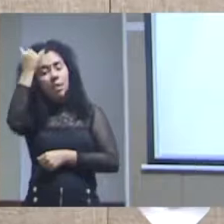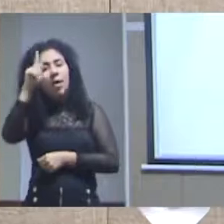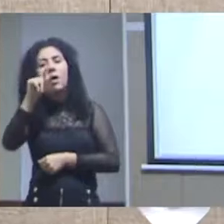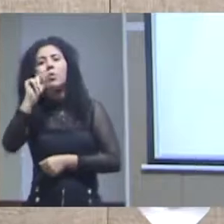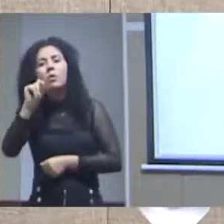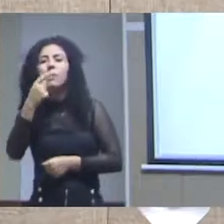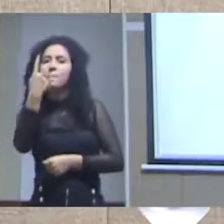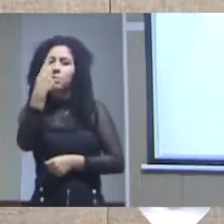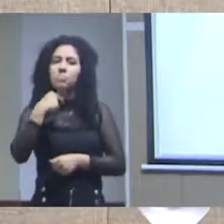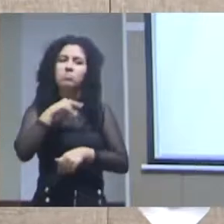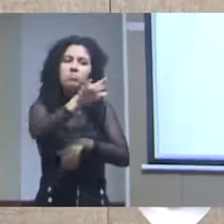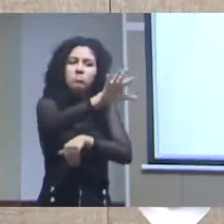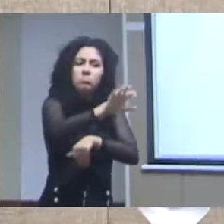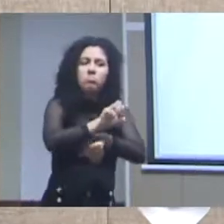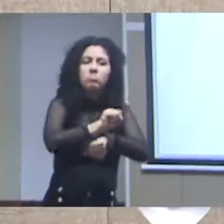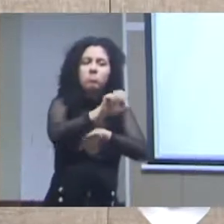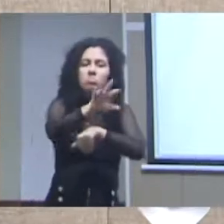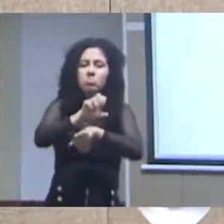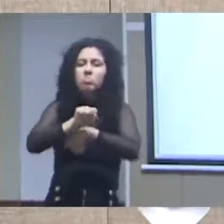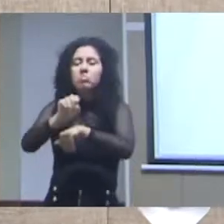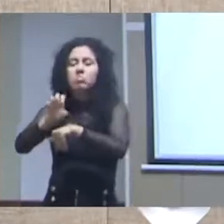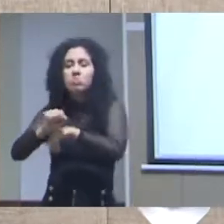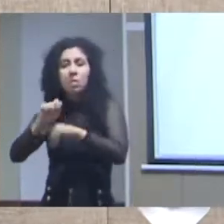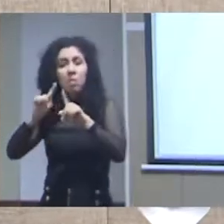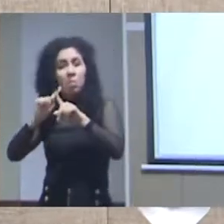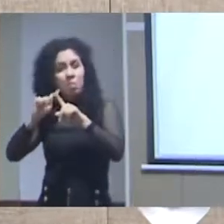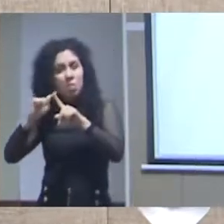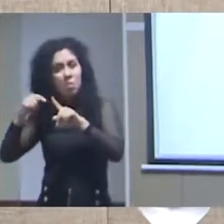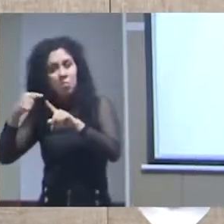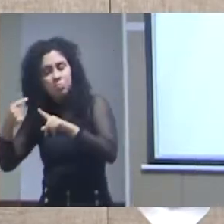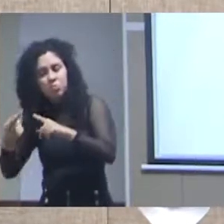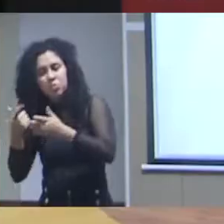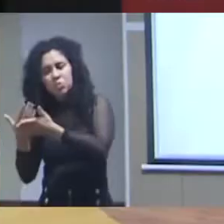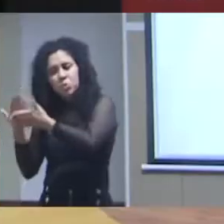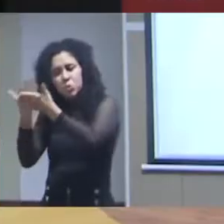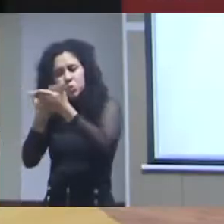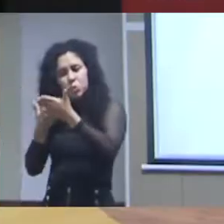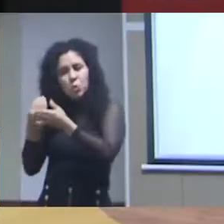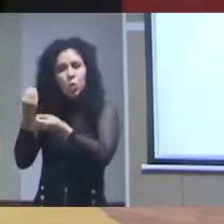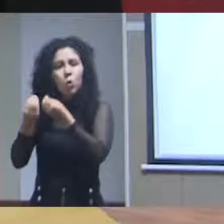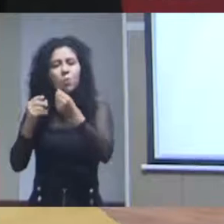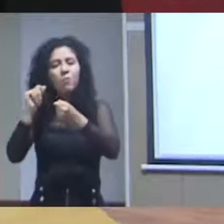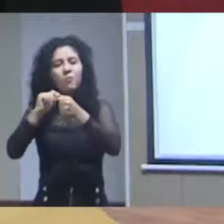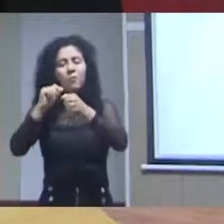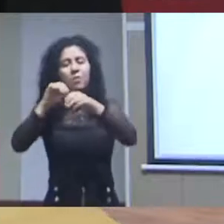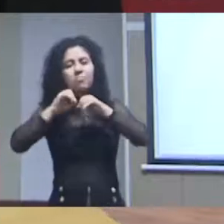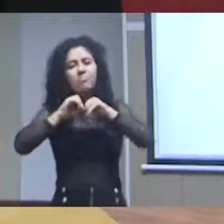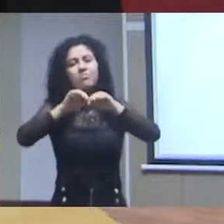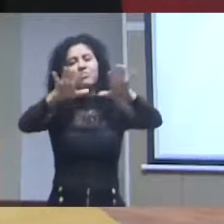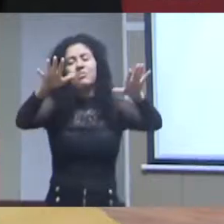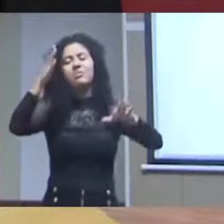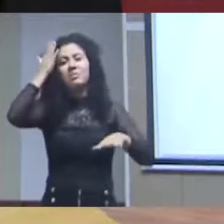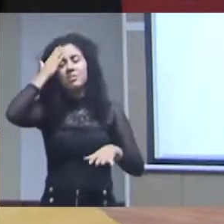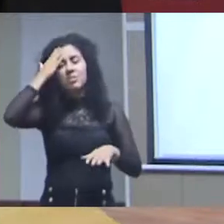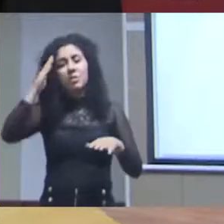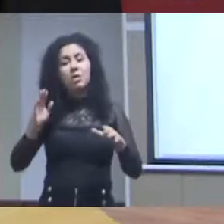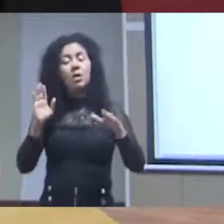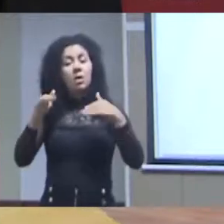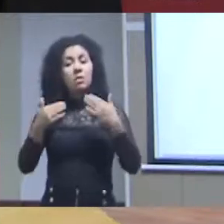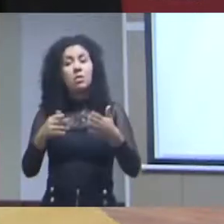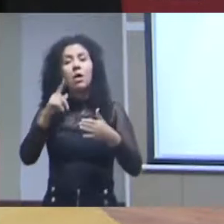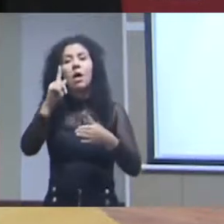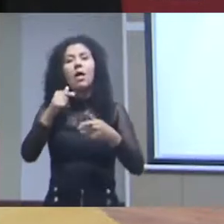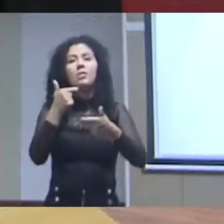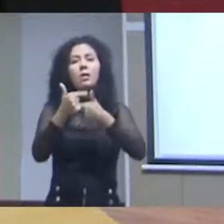caminhos criar mecanismos para escutar isso e um ponto que eu acho que é muito importante que tem a ver com um pouco a Cacarita falou é trabalhar a ideia